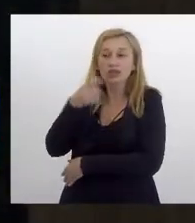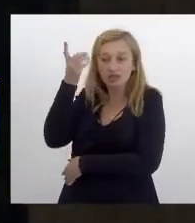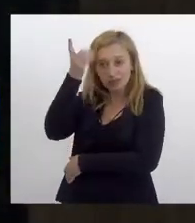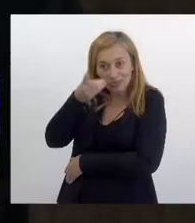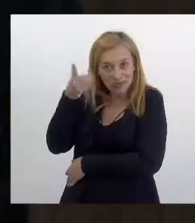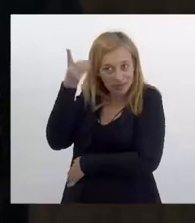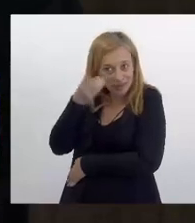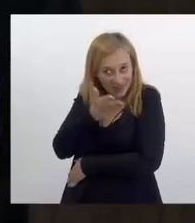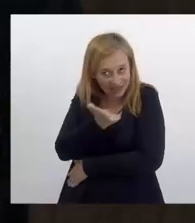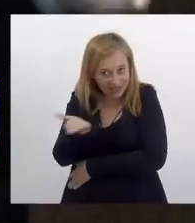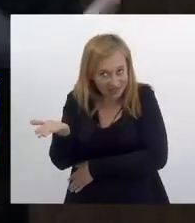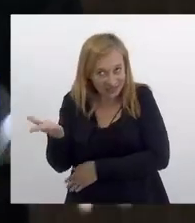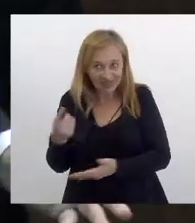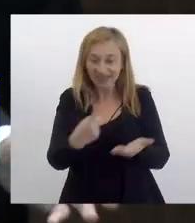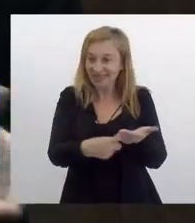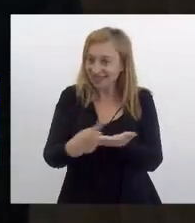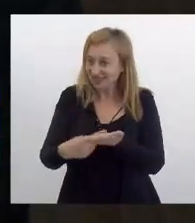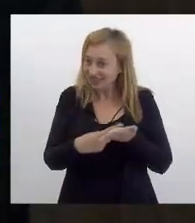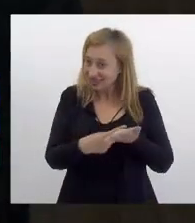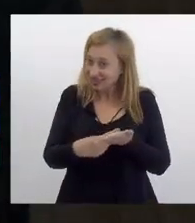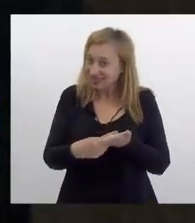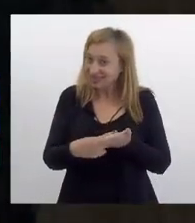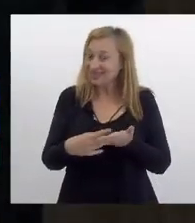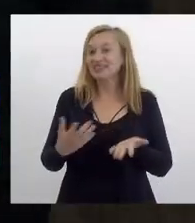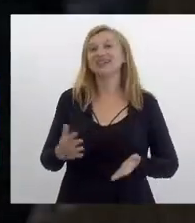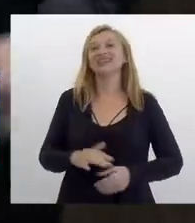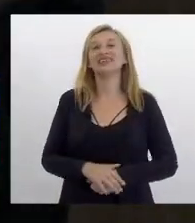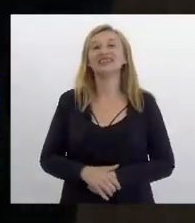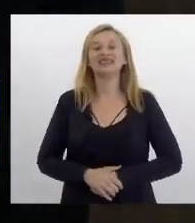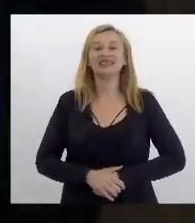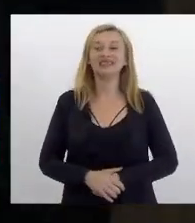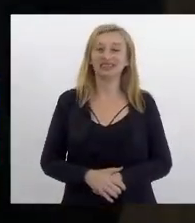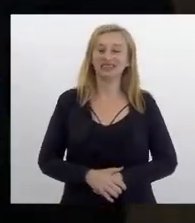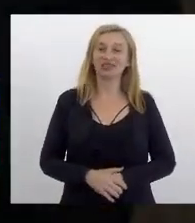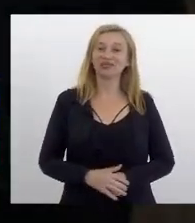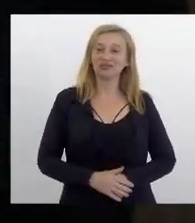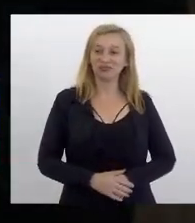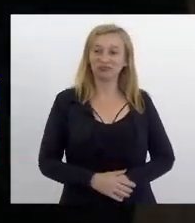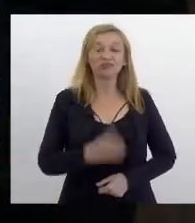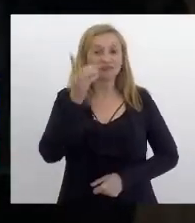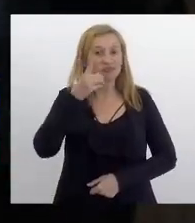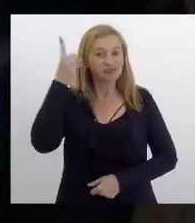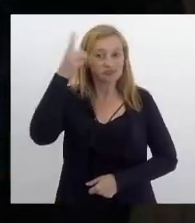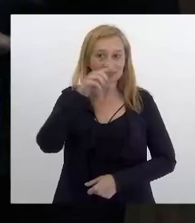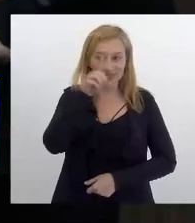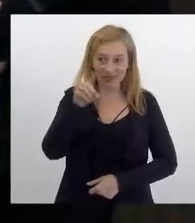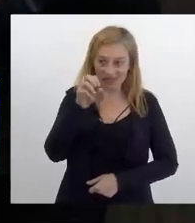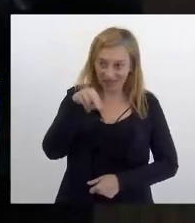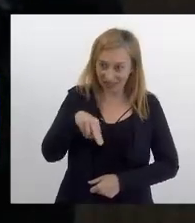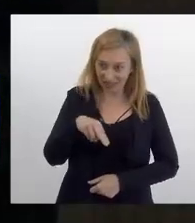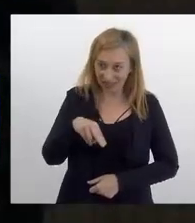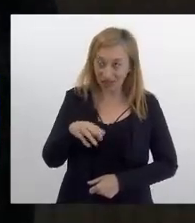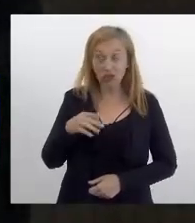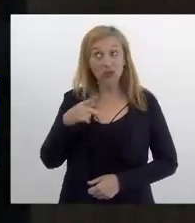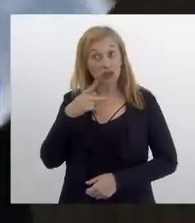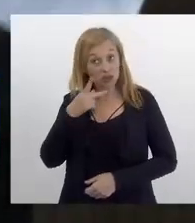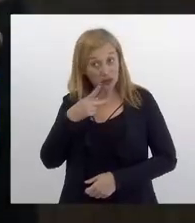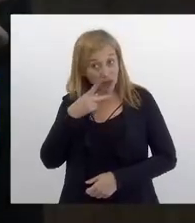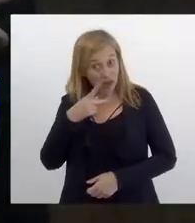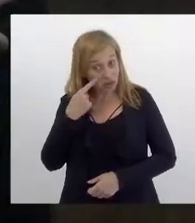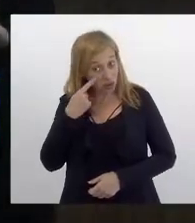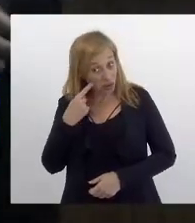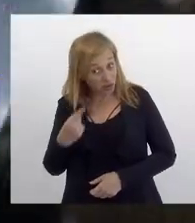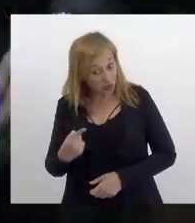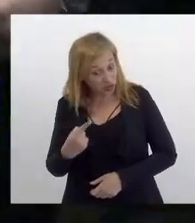acordo de damas, que o fato da deputada Zeidã, eu estou transcrevendo o que